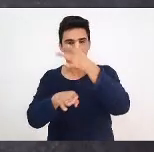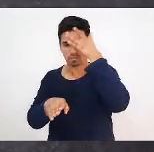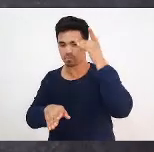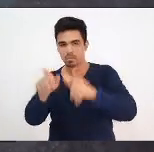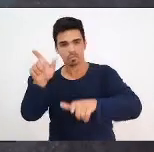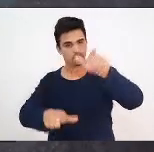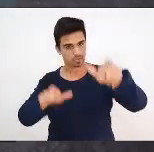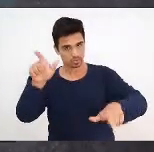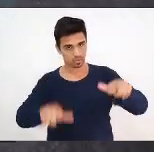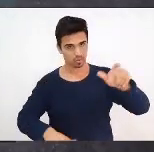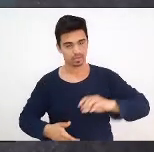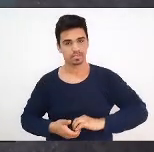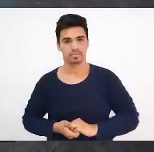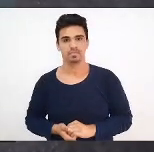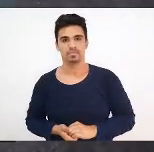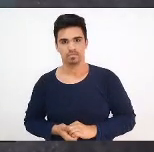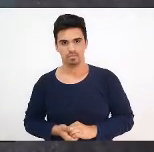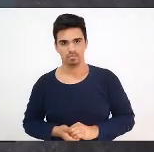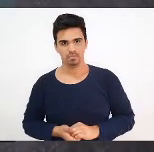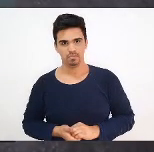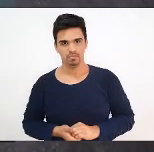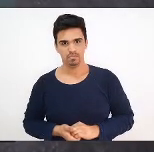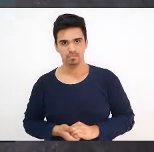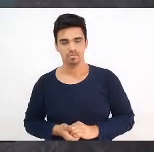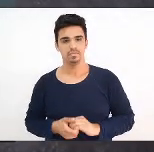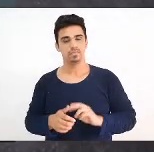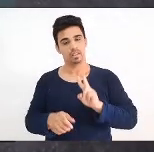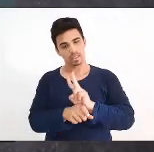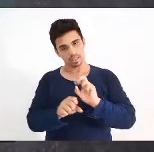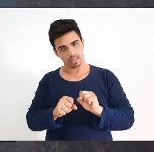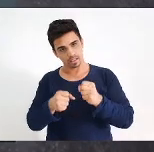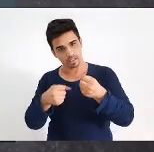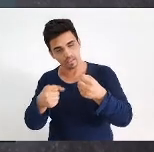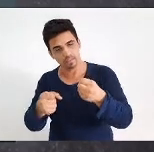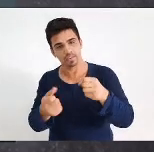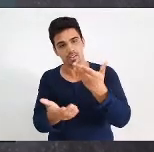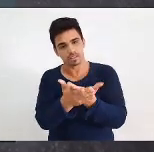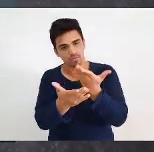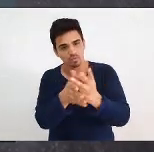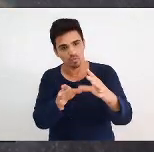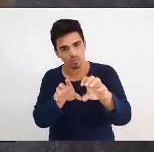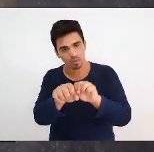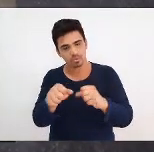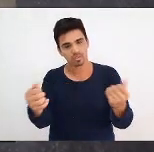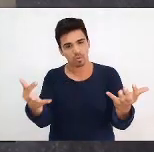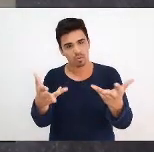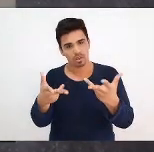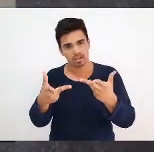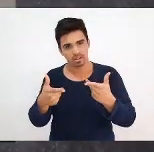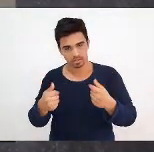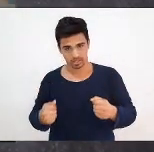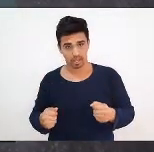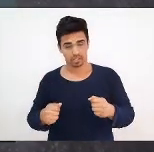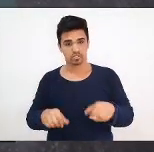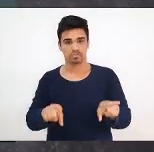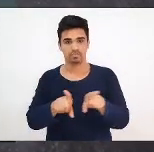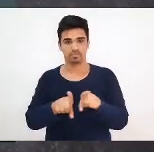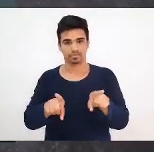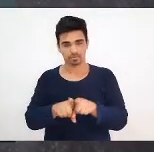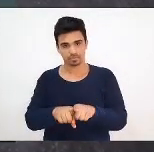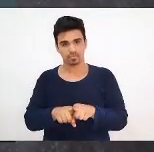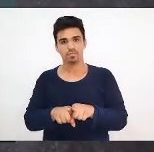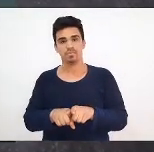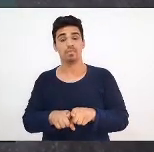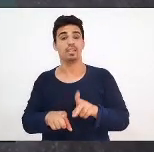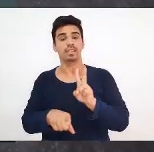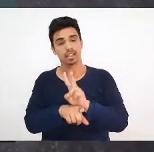Na defesa da formação de qualidade, na defesa da presencialidade, mas